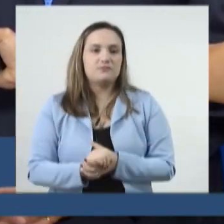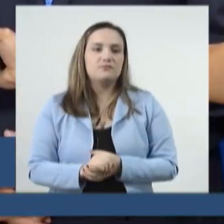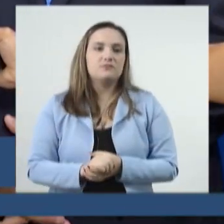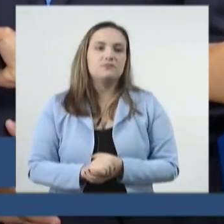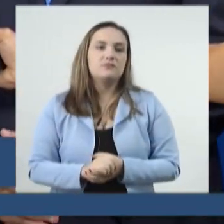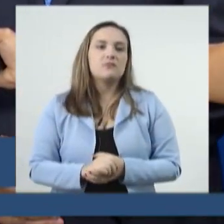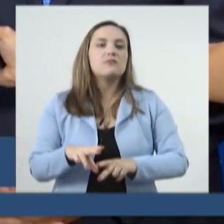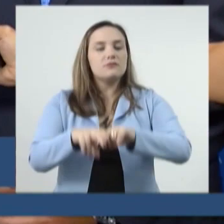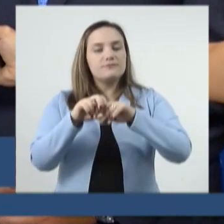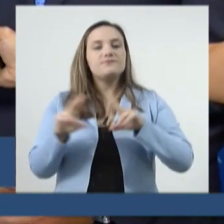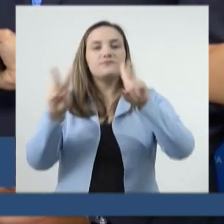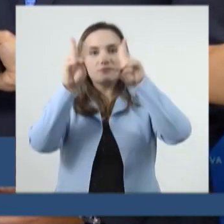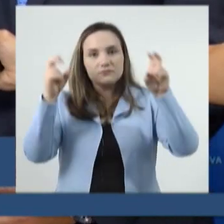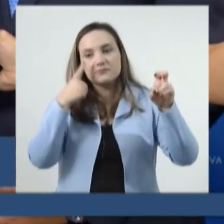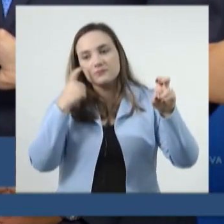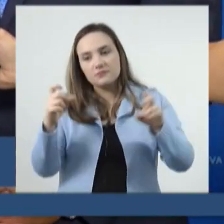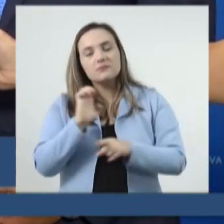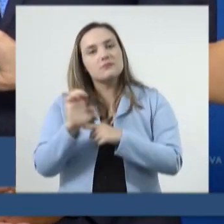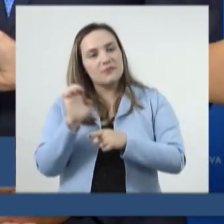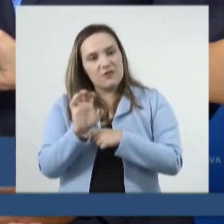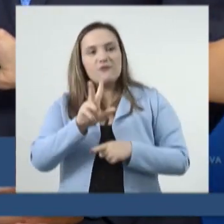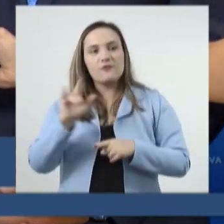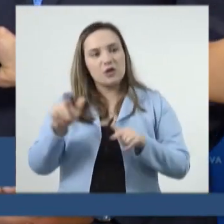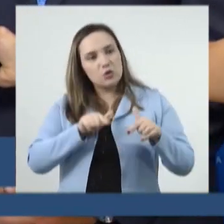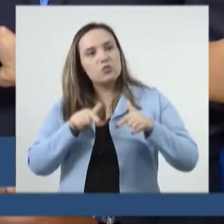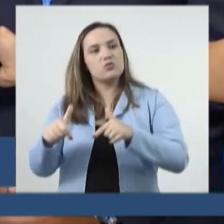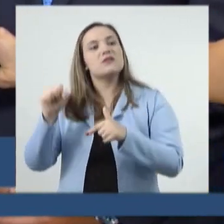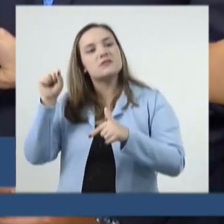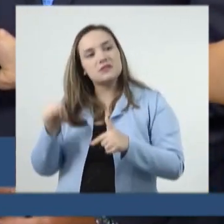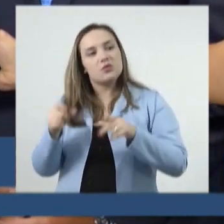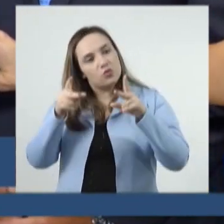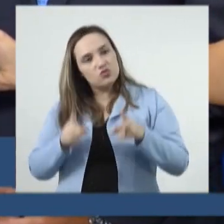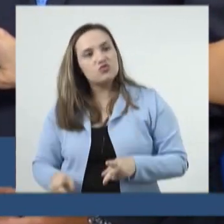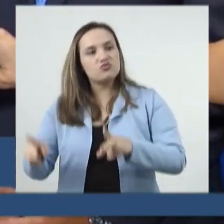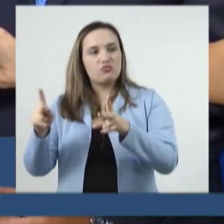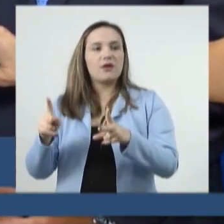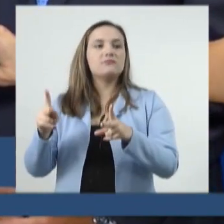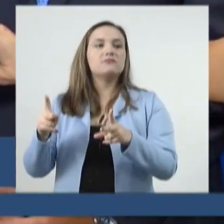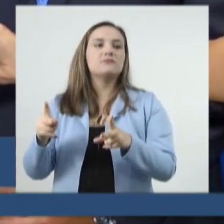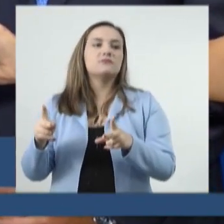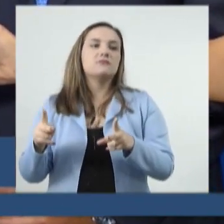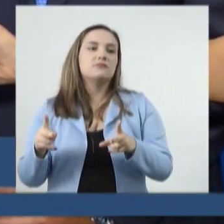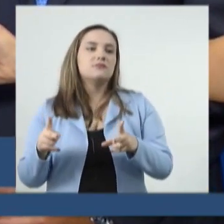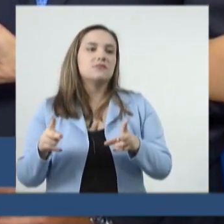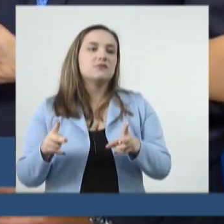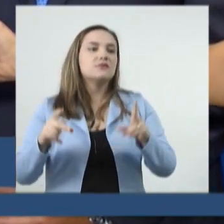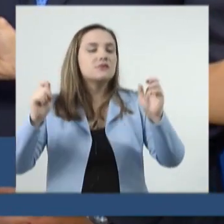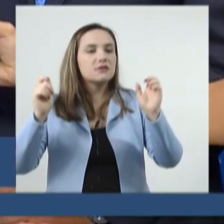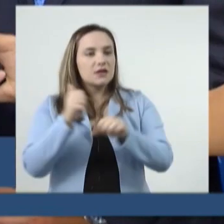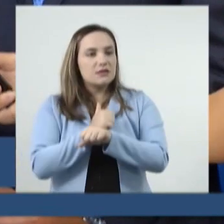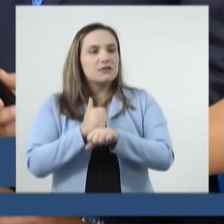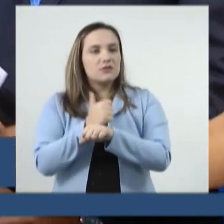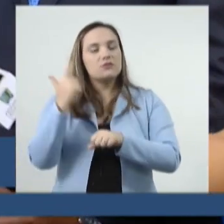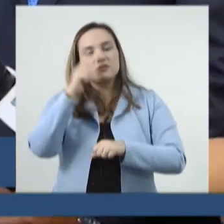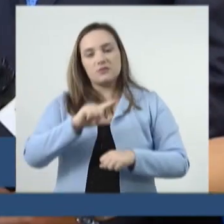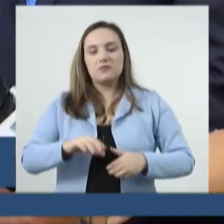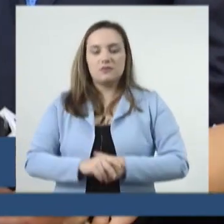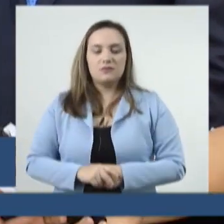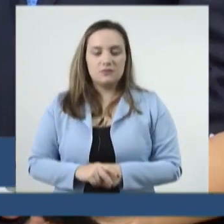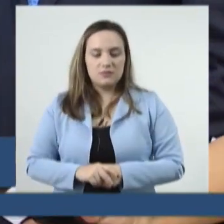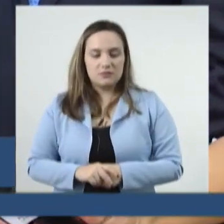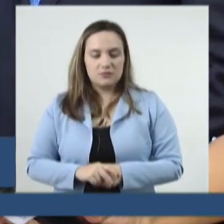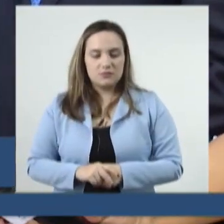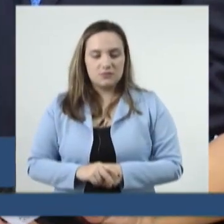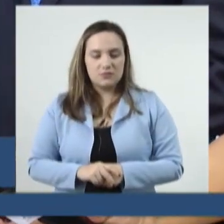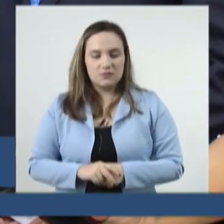as pautas de interesse do Estado, certamente nós vamos trabalhar para aquelas, a qualquer maneira, maneira eficiente. Bastante também a respeito da